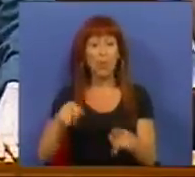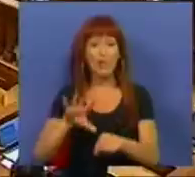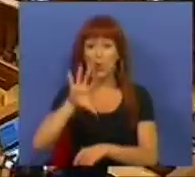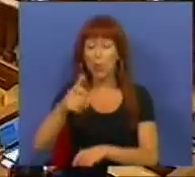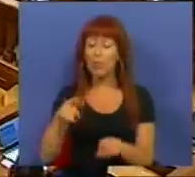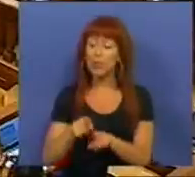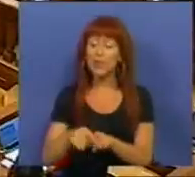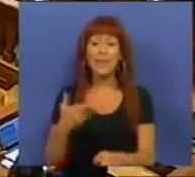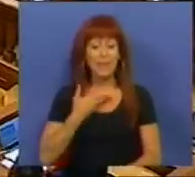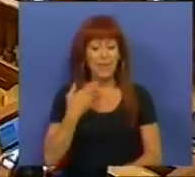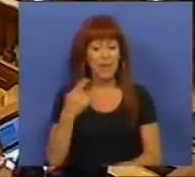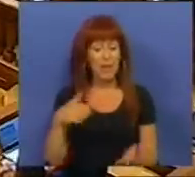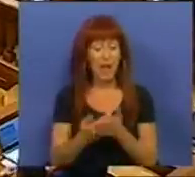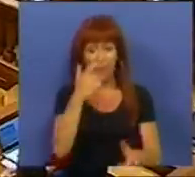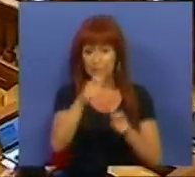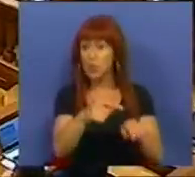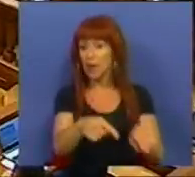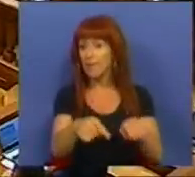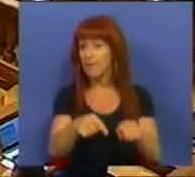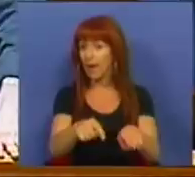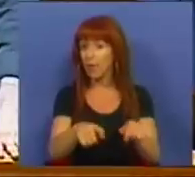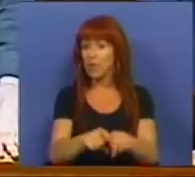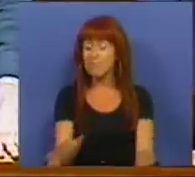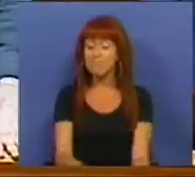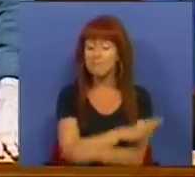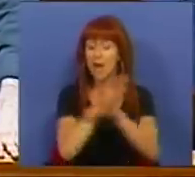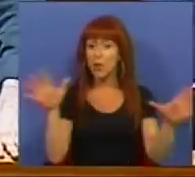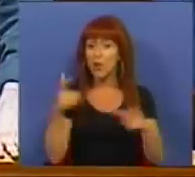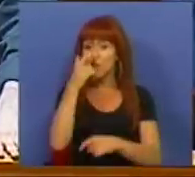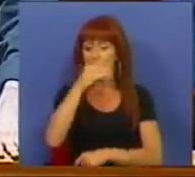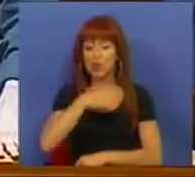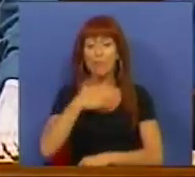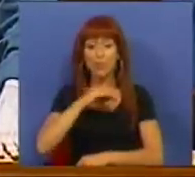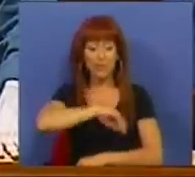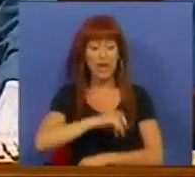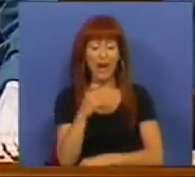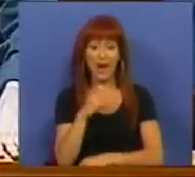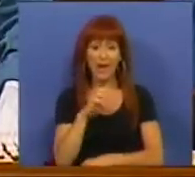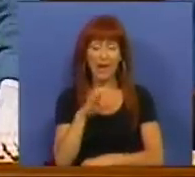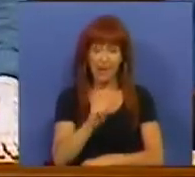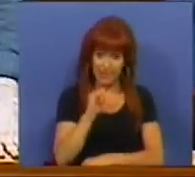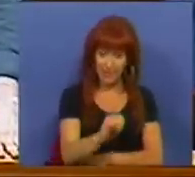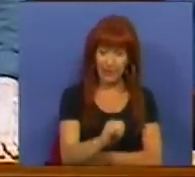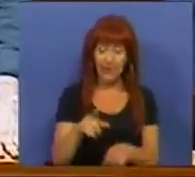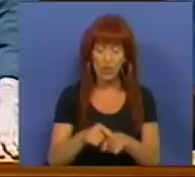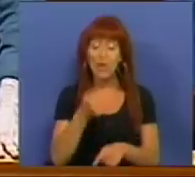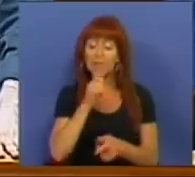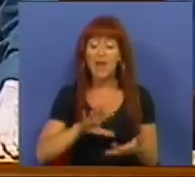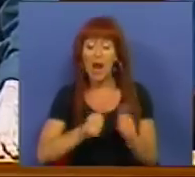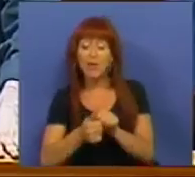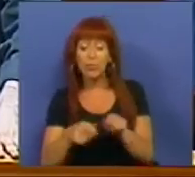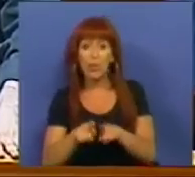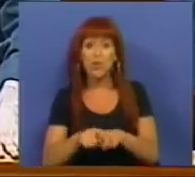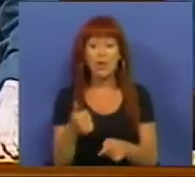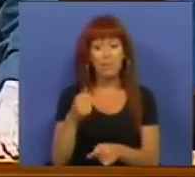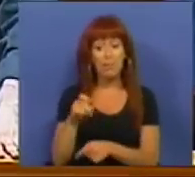o país tem uma dívida para com estas pessoas. A esmagadora maioria dos beneficiários do RSI, medida adaptada ao nome é